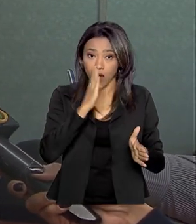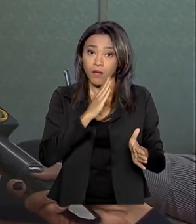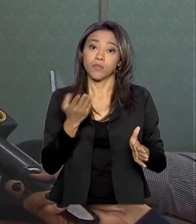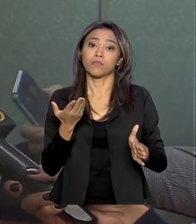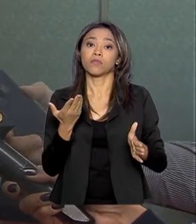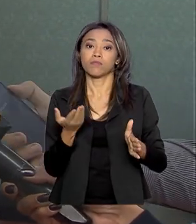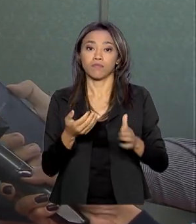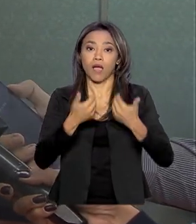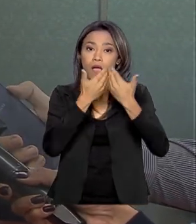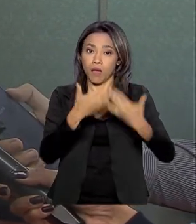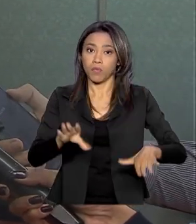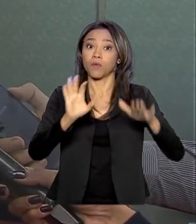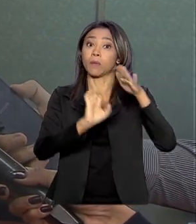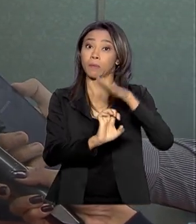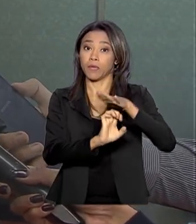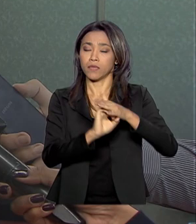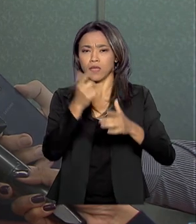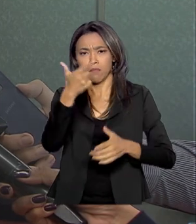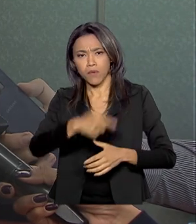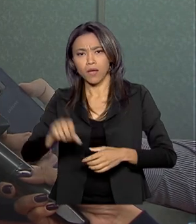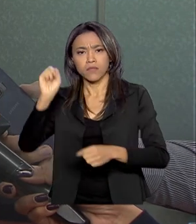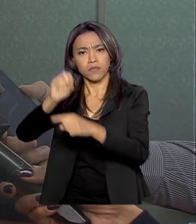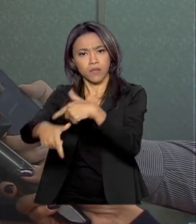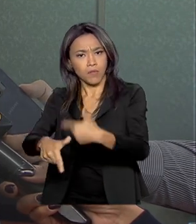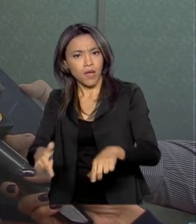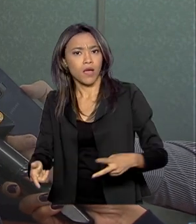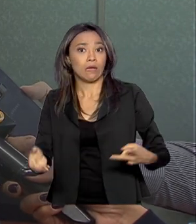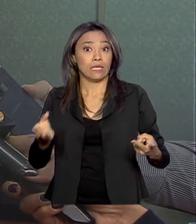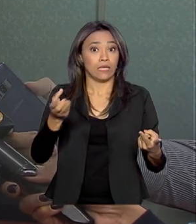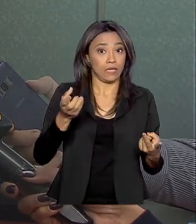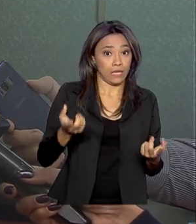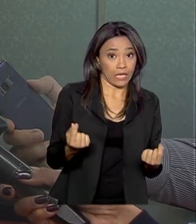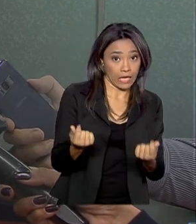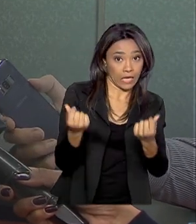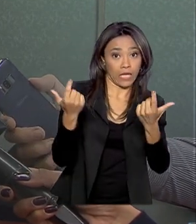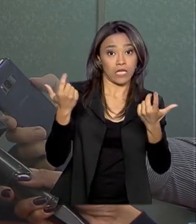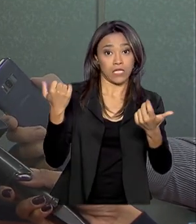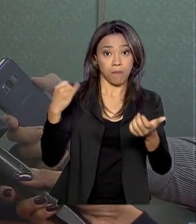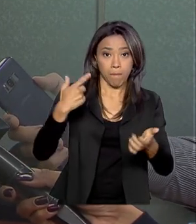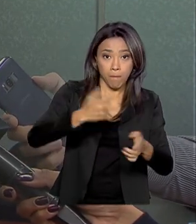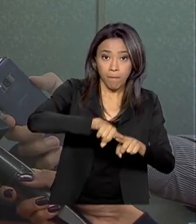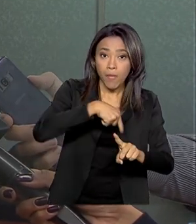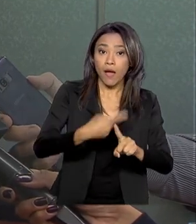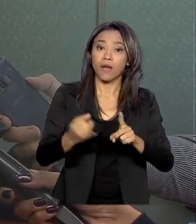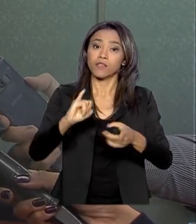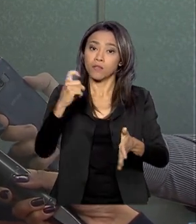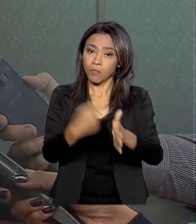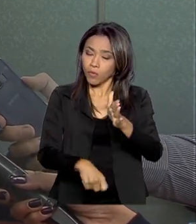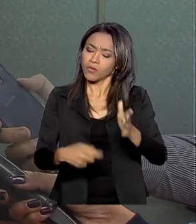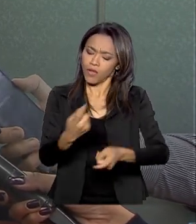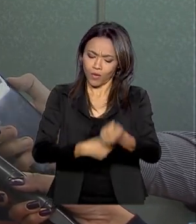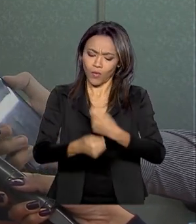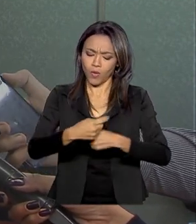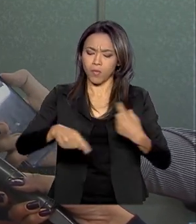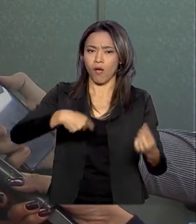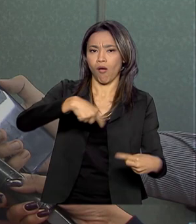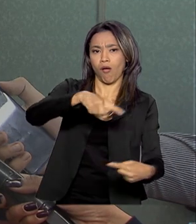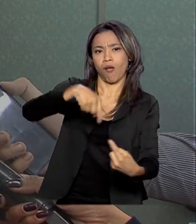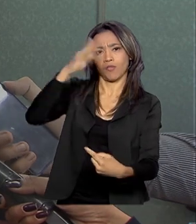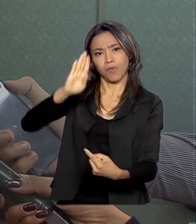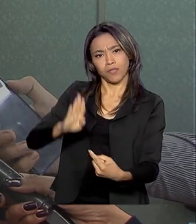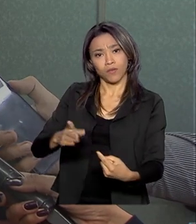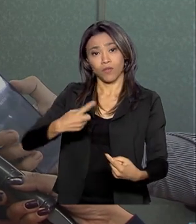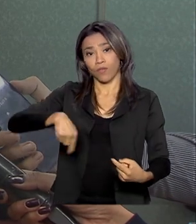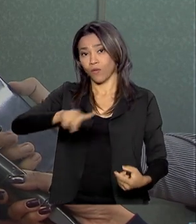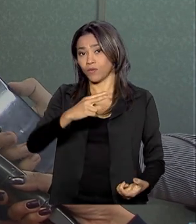empregos, mais riqueza, são mais impostos. Bom, é a economia do Brasil girando. Nós não